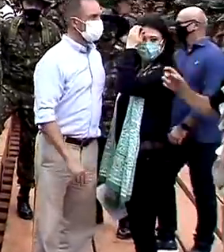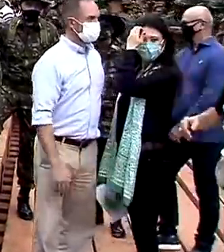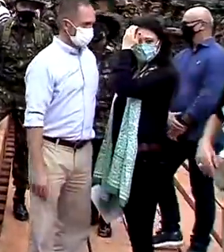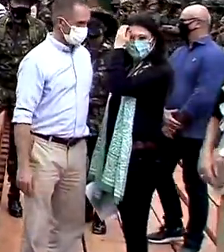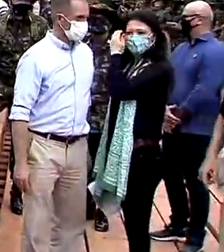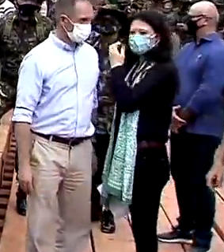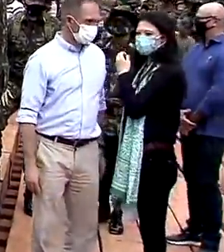Transcrição Quintena Coelho